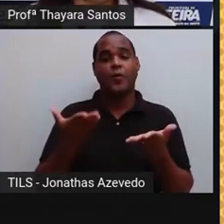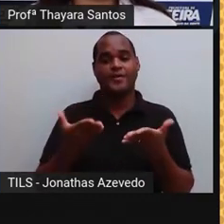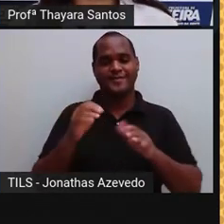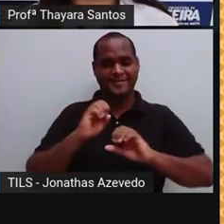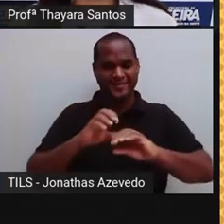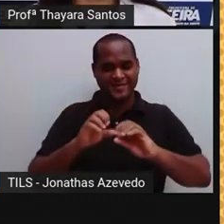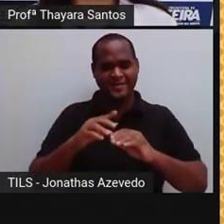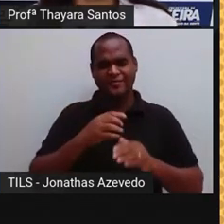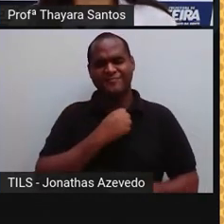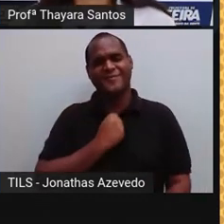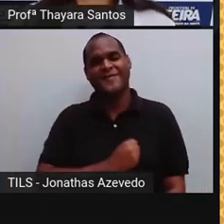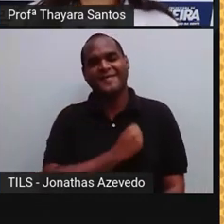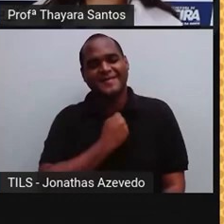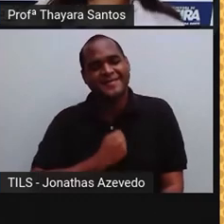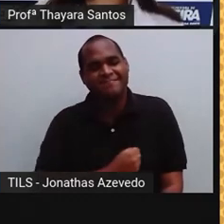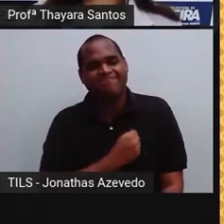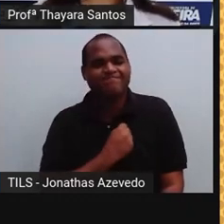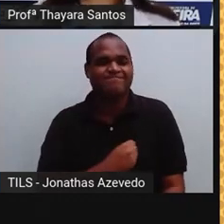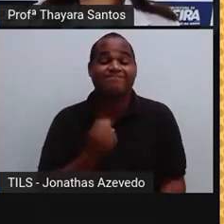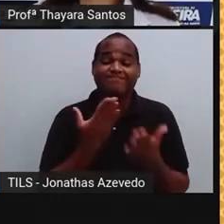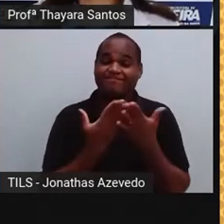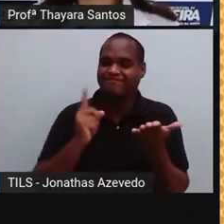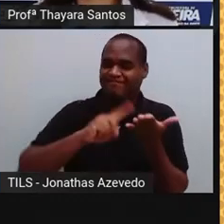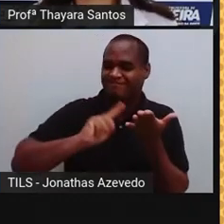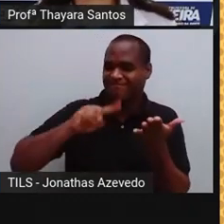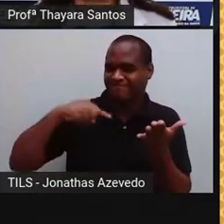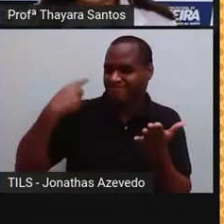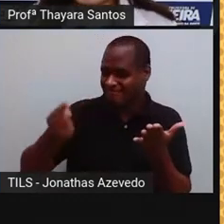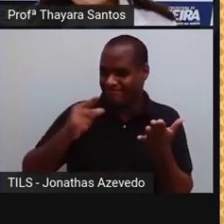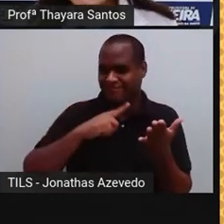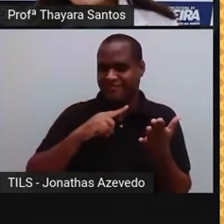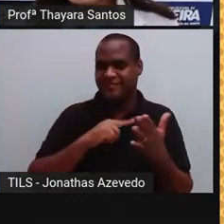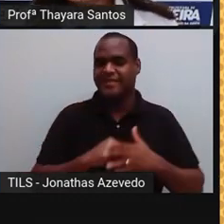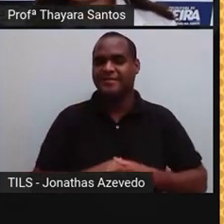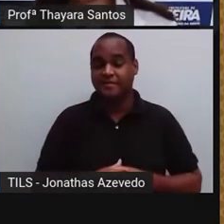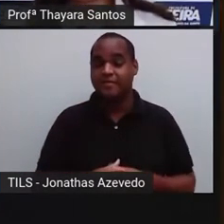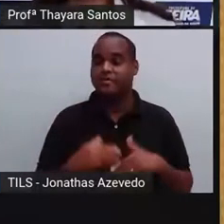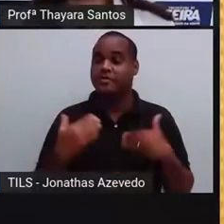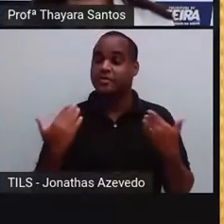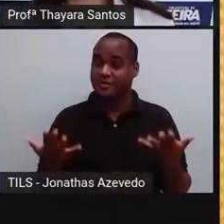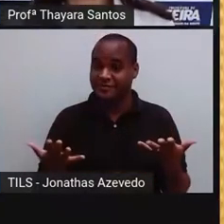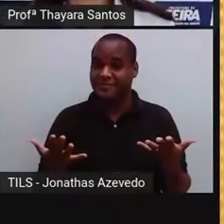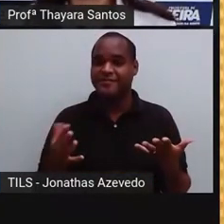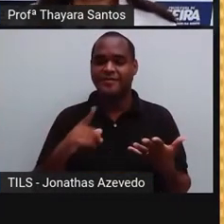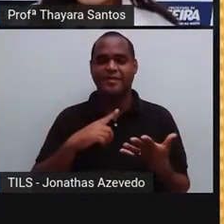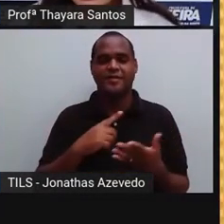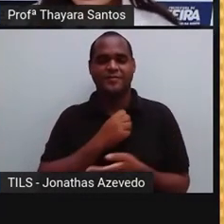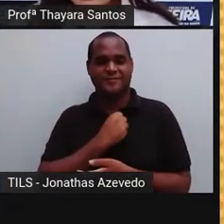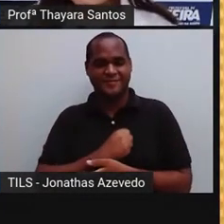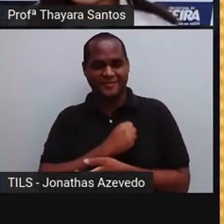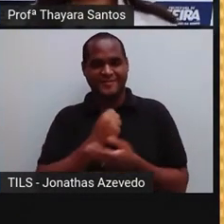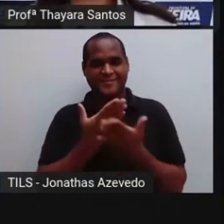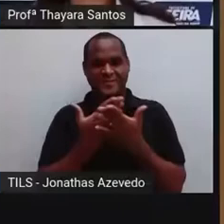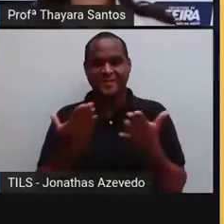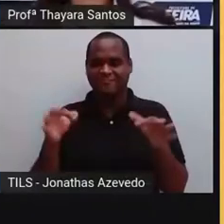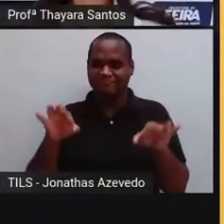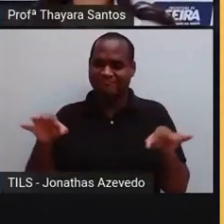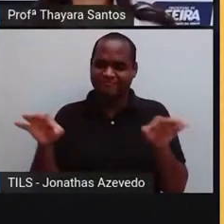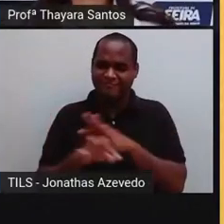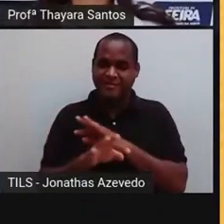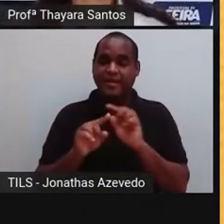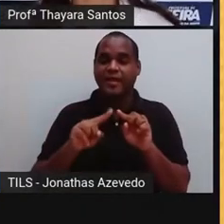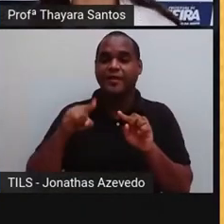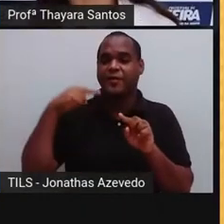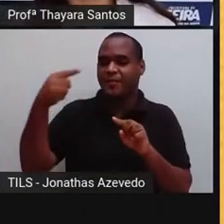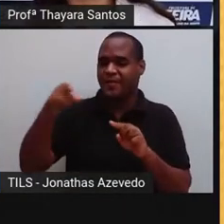morrer de saudade, mas a gente já tem encontro marcado na nossa próxima aula. Então, gente, eu fico por aqui e espero vocês na